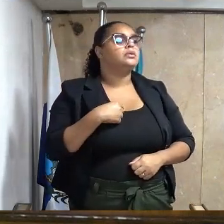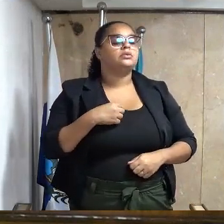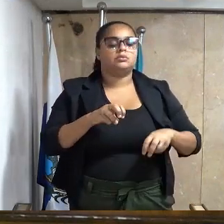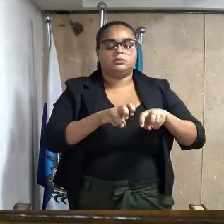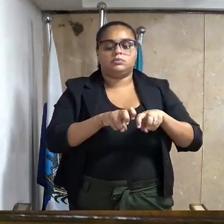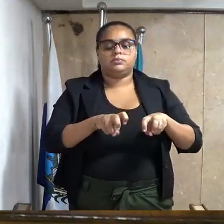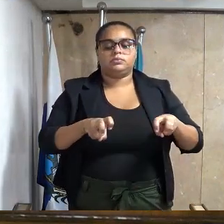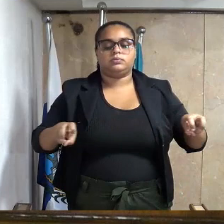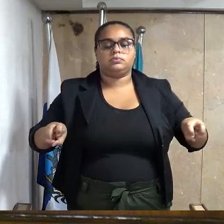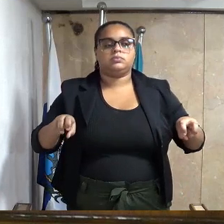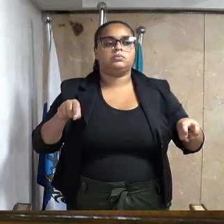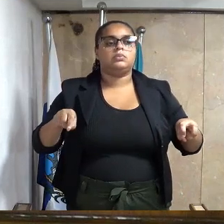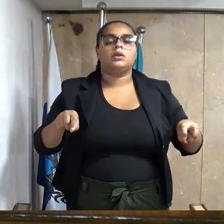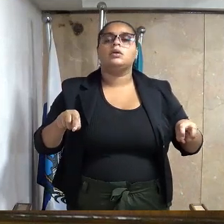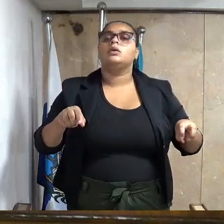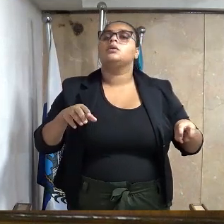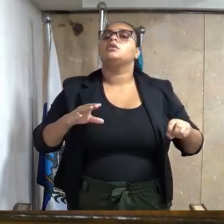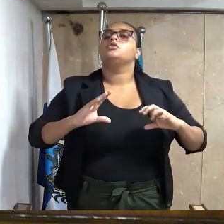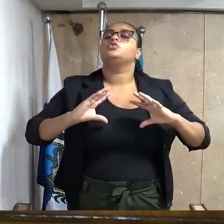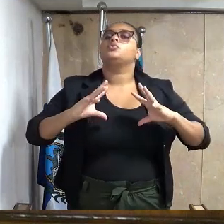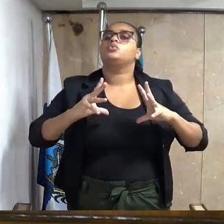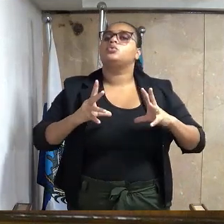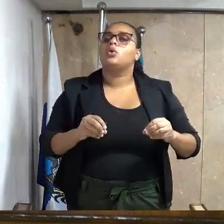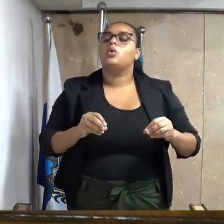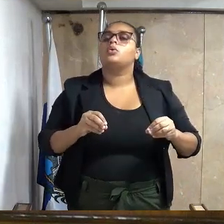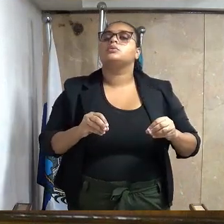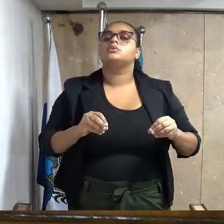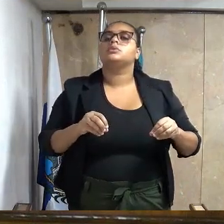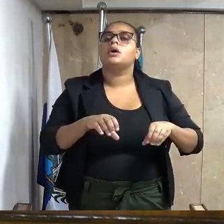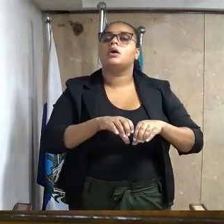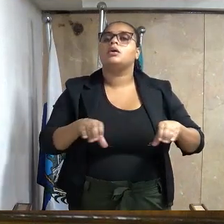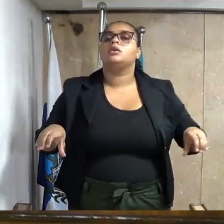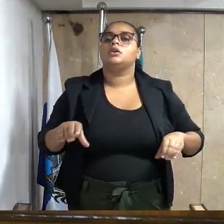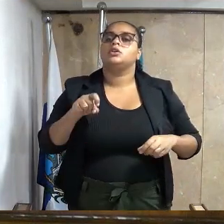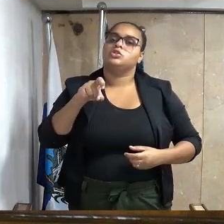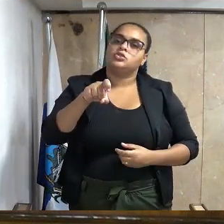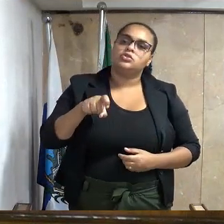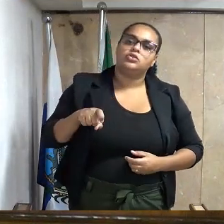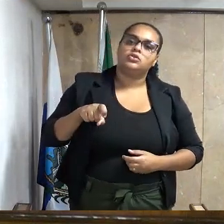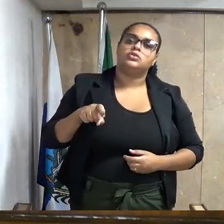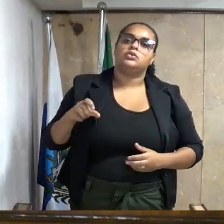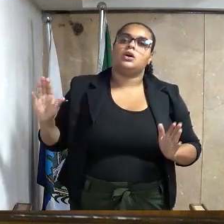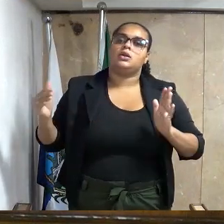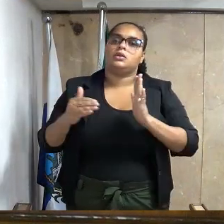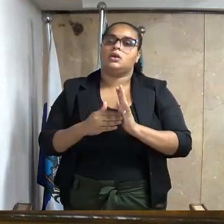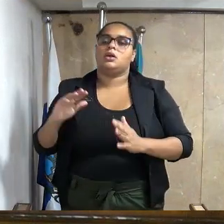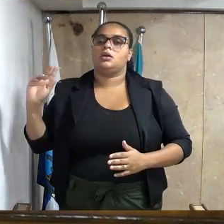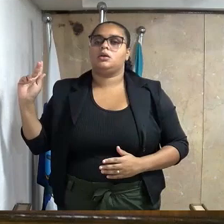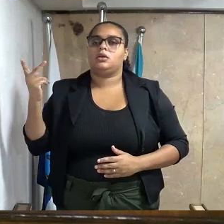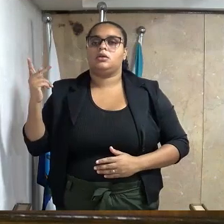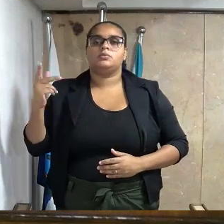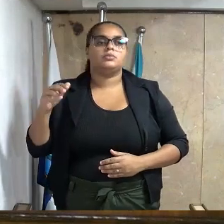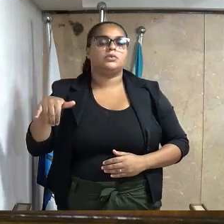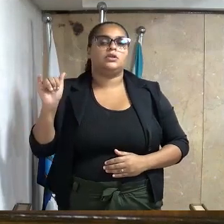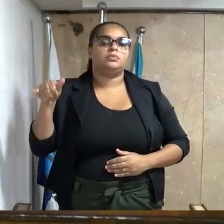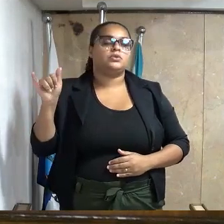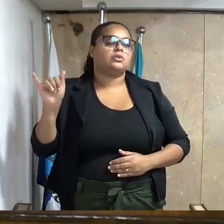drenagem de bueiros em toda a extensão da rua XY, localizada no bairro Jardim Angá,